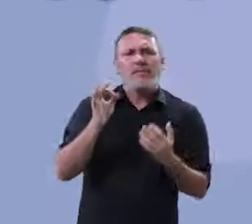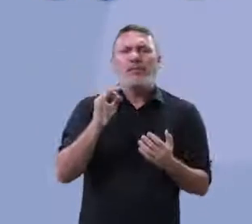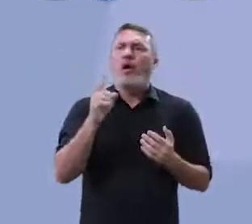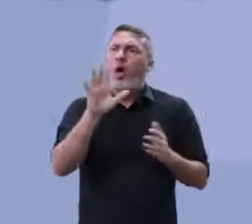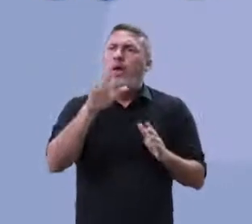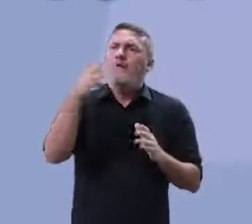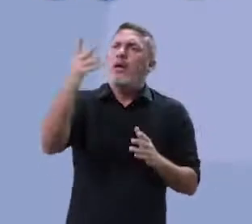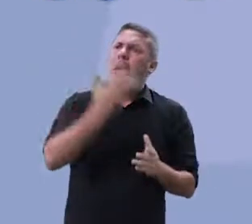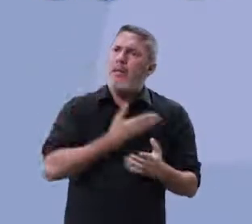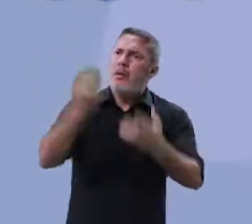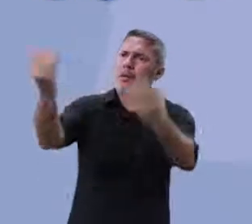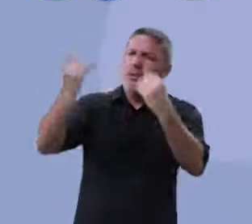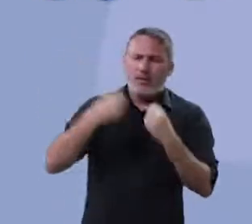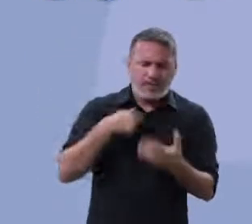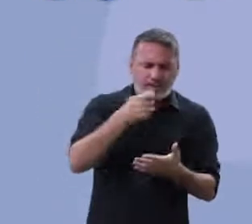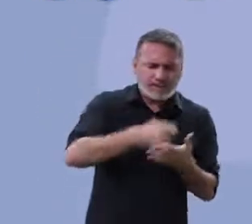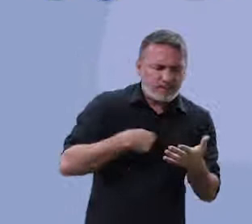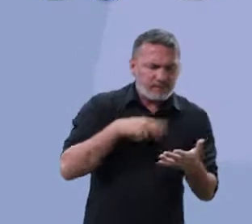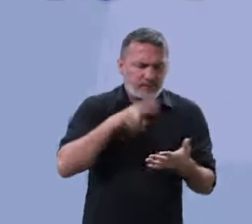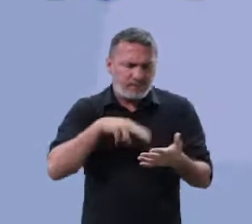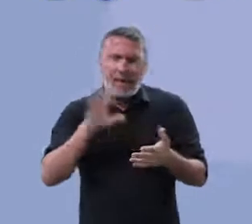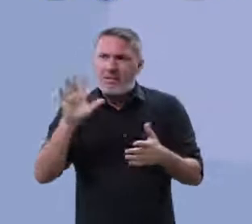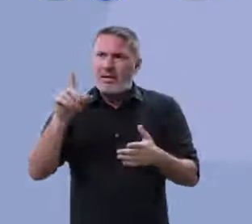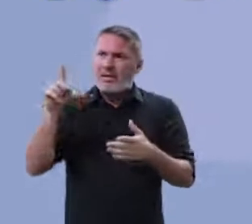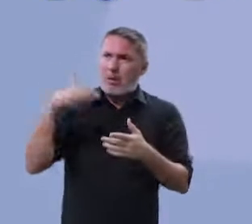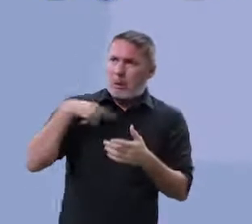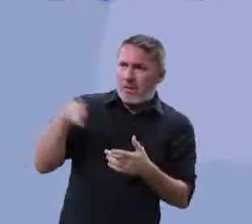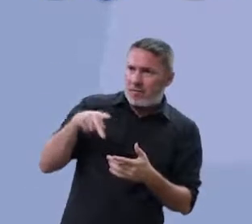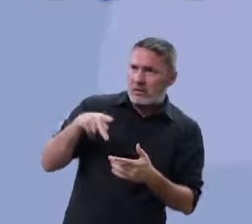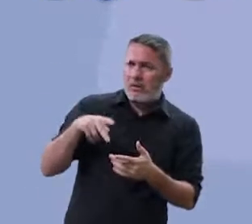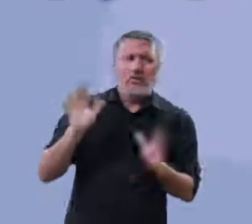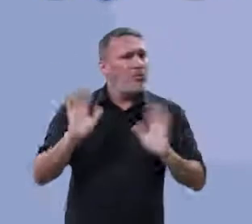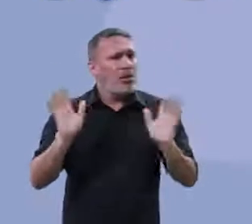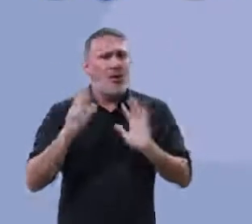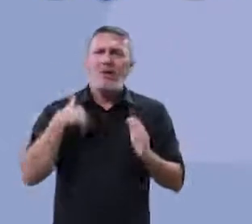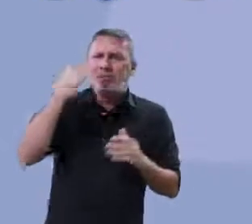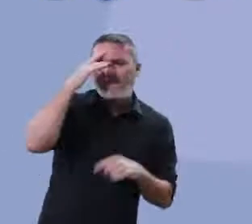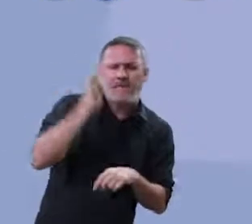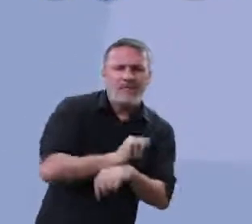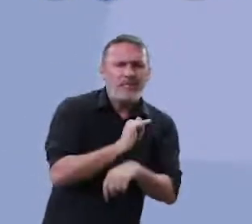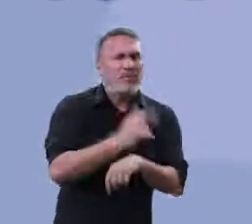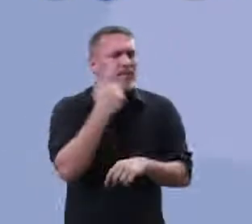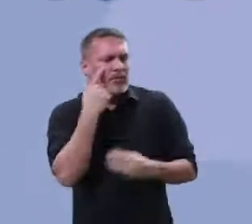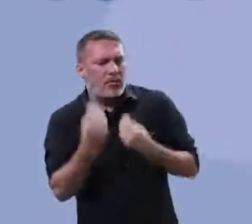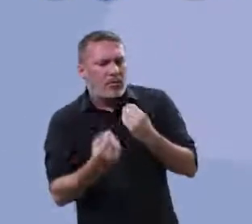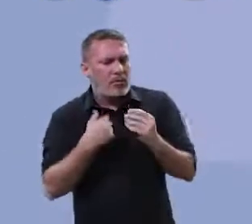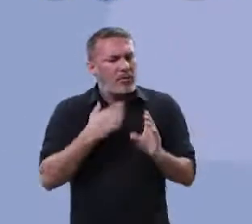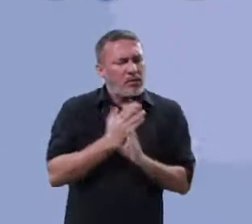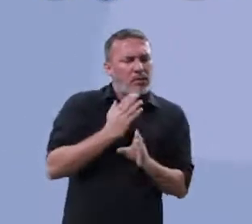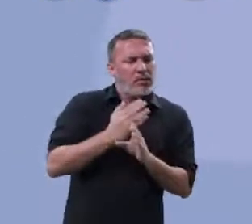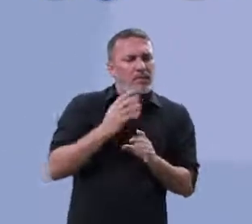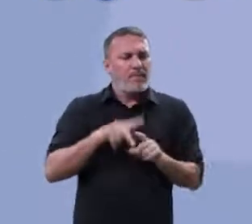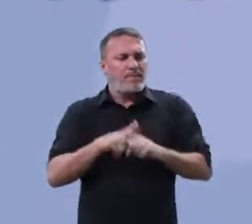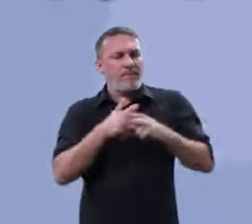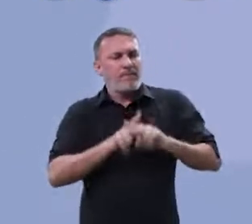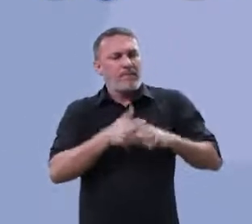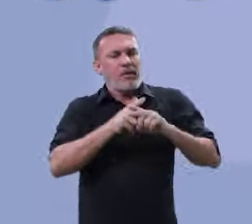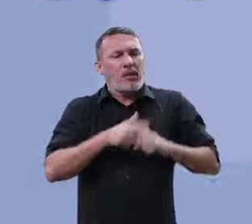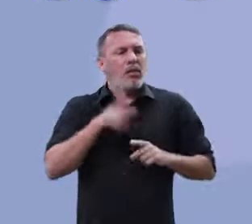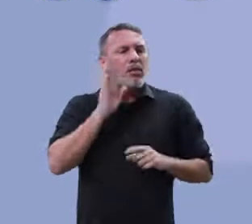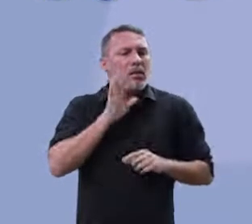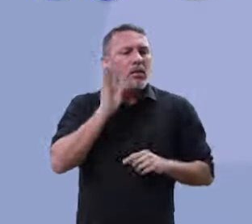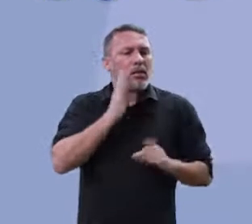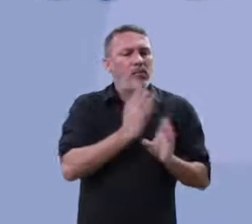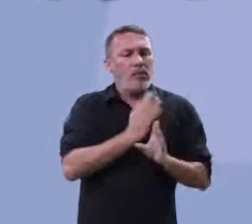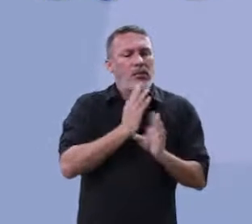amigos, meus colegas, eu vou corrigir suas redações. Ah, mas você é professor? Não, mas eu sei todas as estratégias. Então, você começa a corrigir.